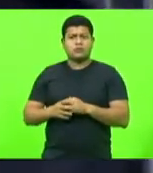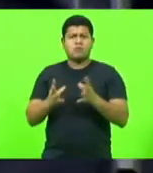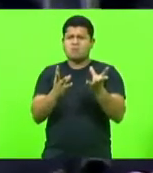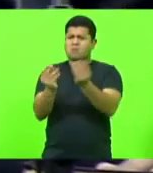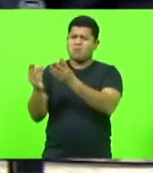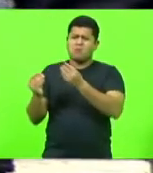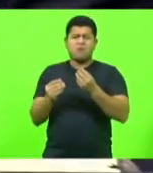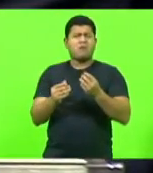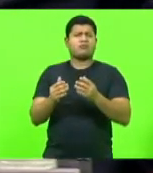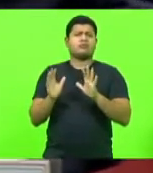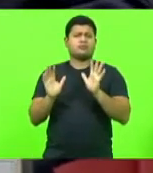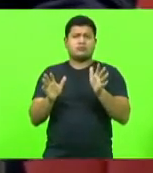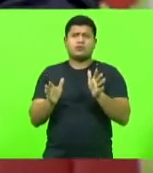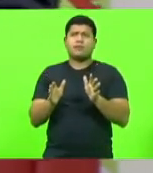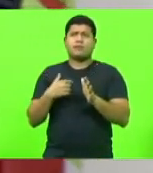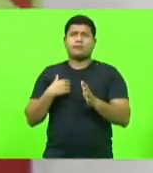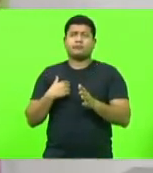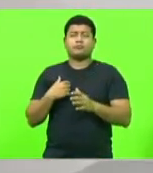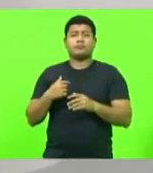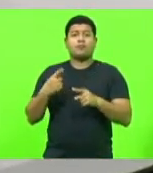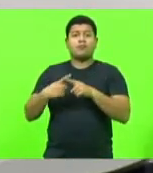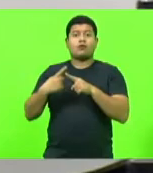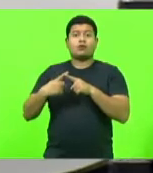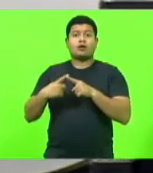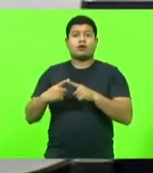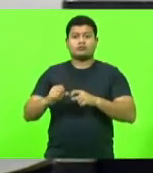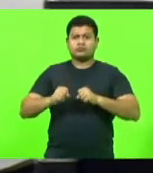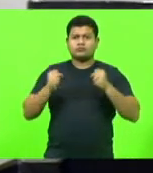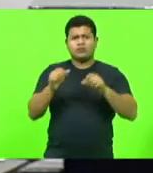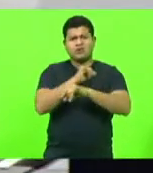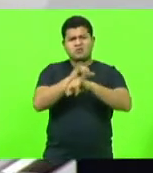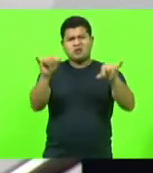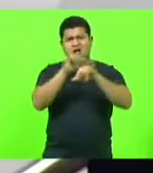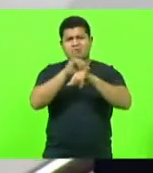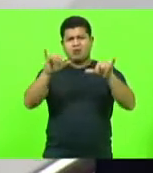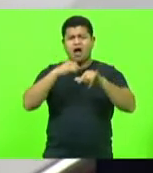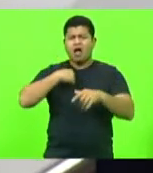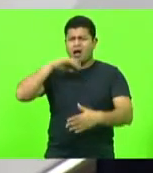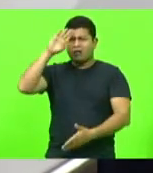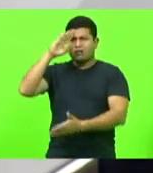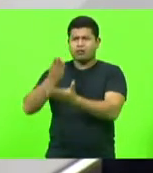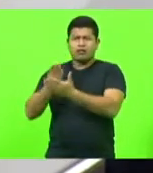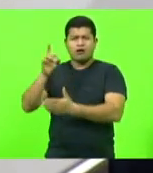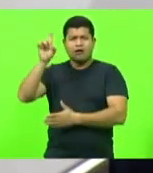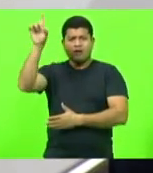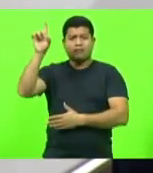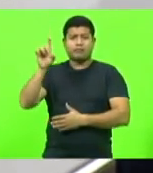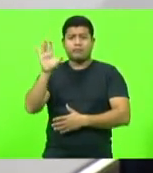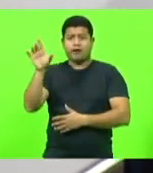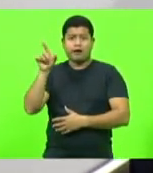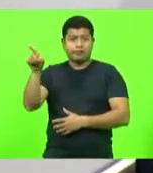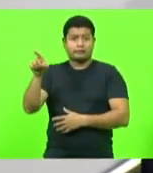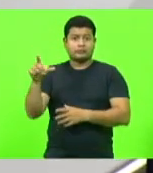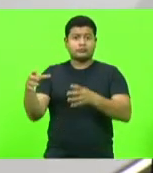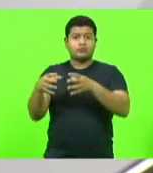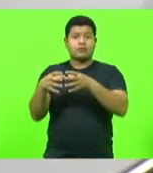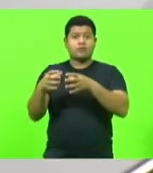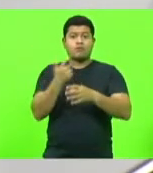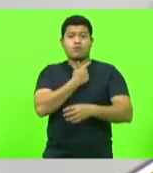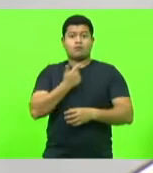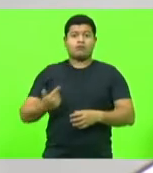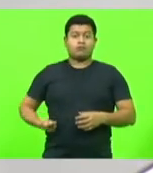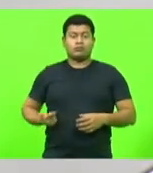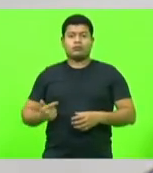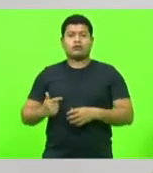milhões de pessoas por professarem a sua fé em países que adotam o socialismo e o comunismo levaram isso dentro da